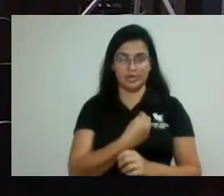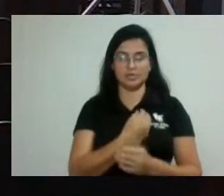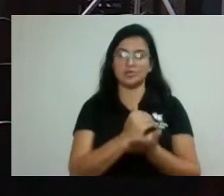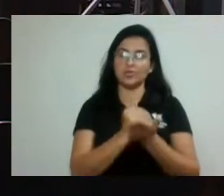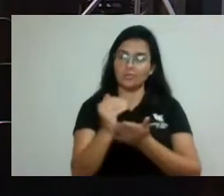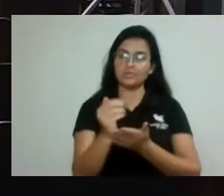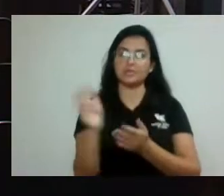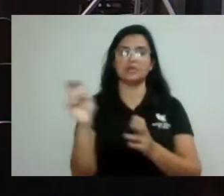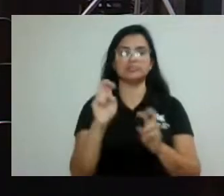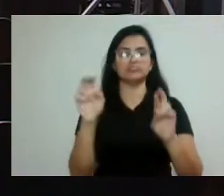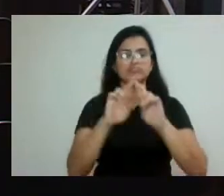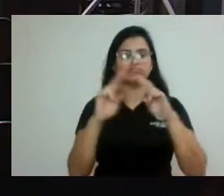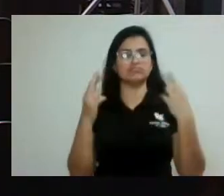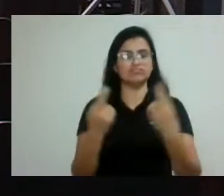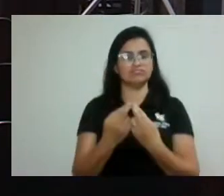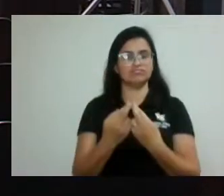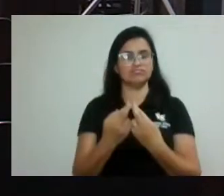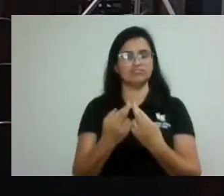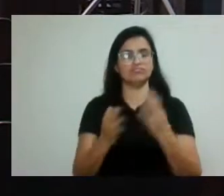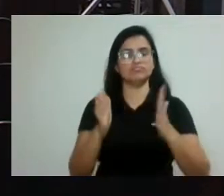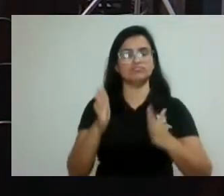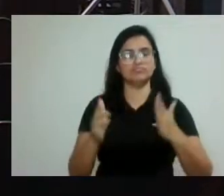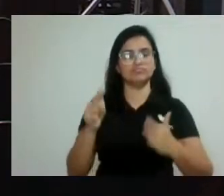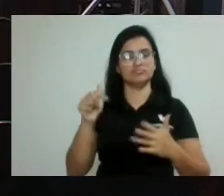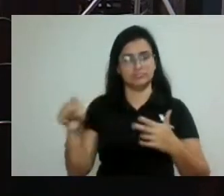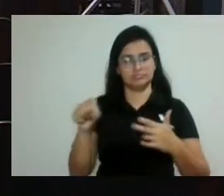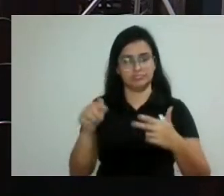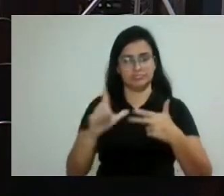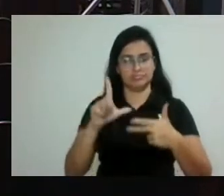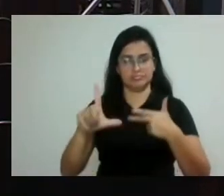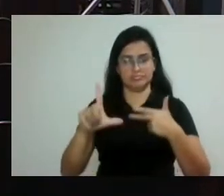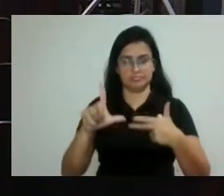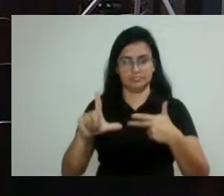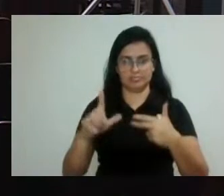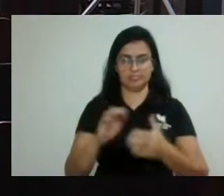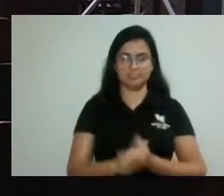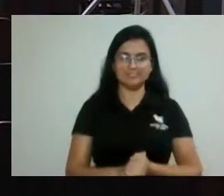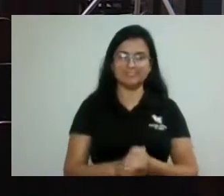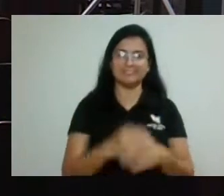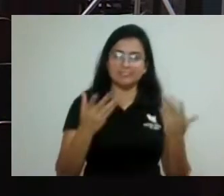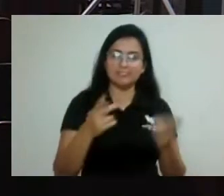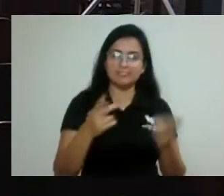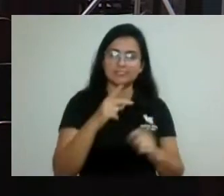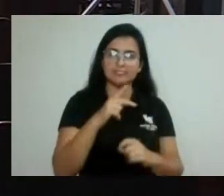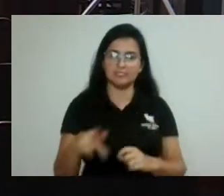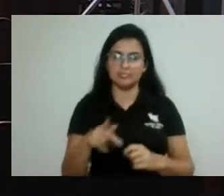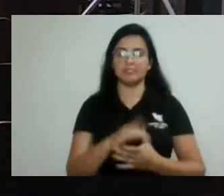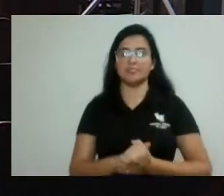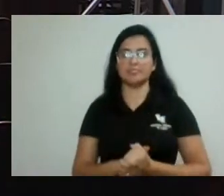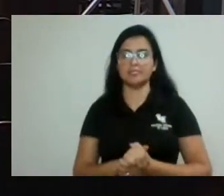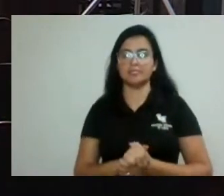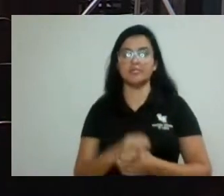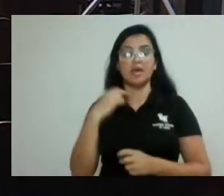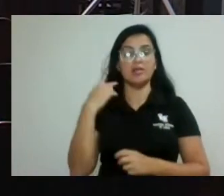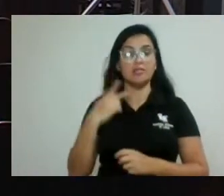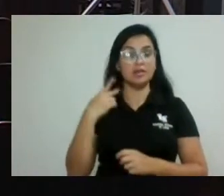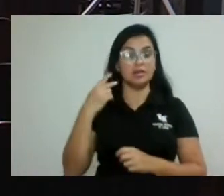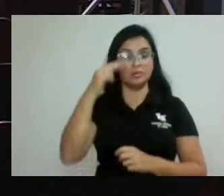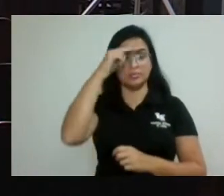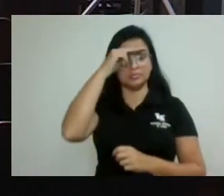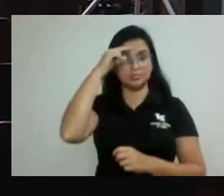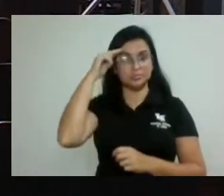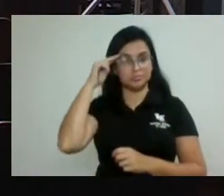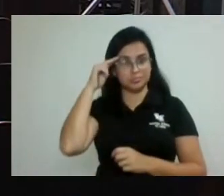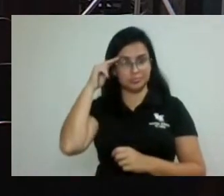sétimo período legislativo. Senhor presidente, senhoras, senhores, vereador Nilton Militão. Senhor